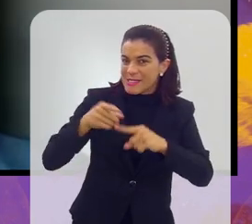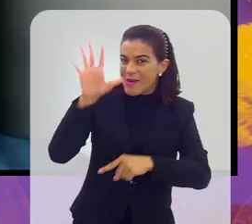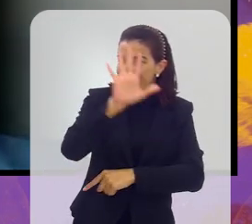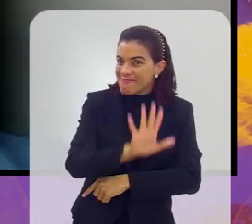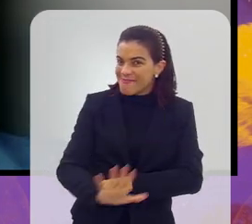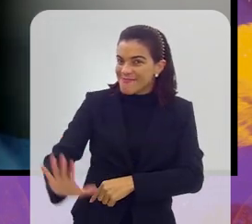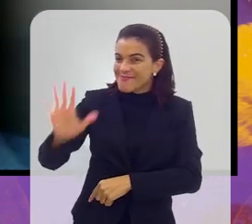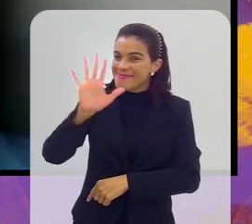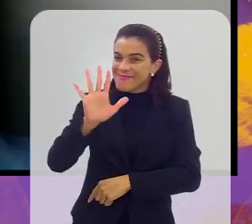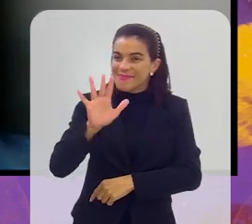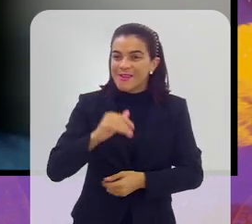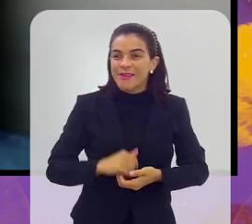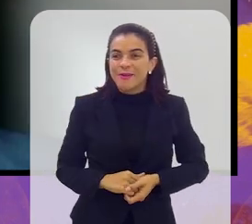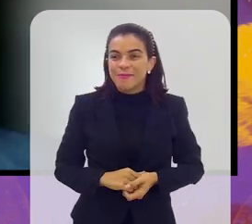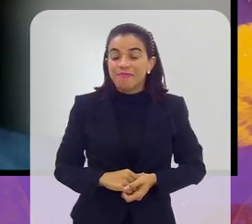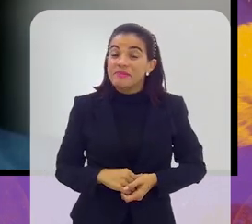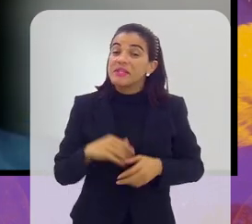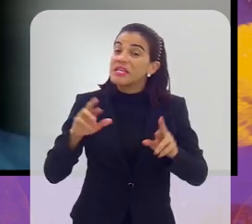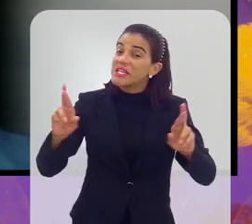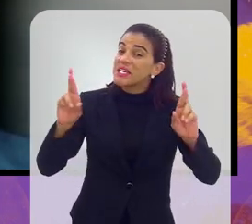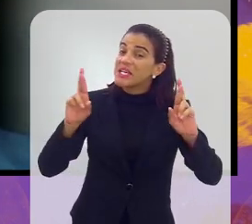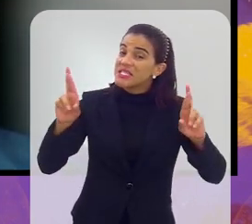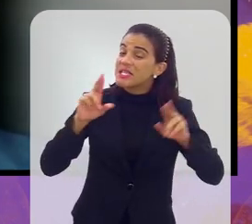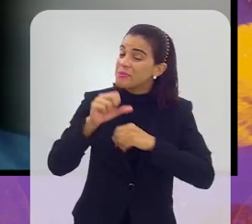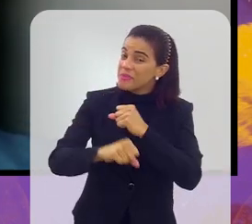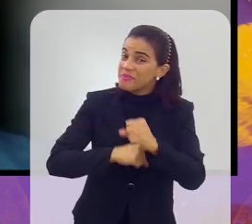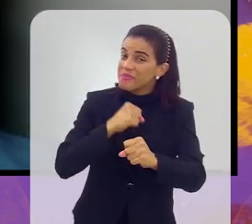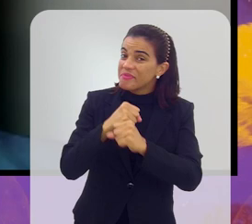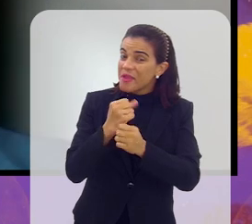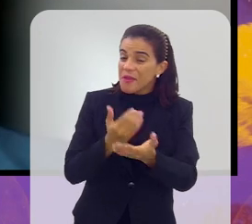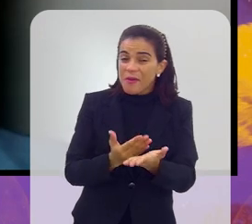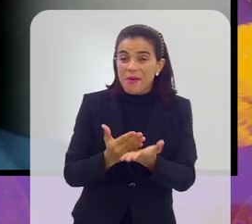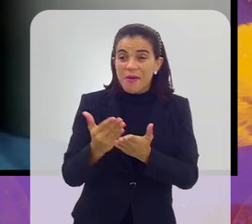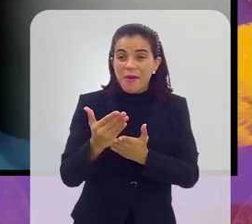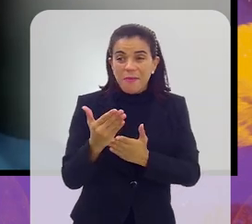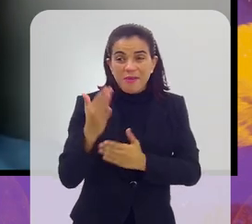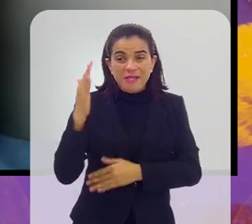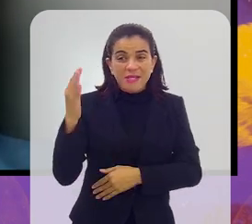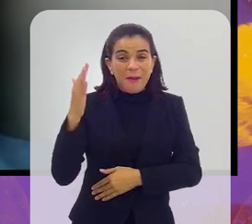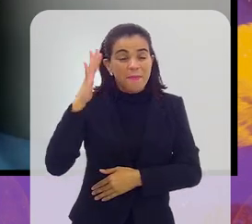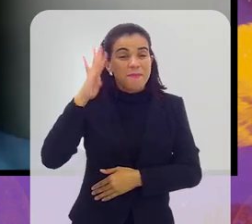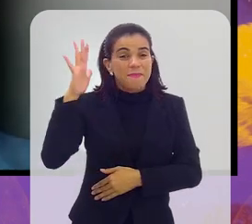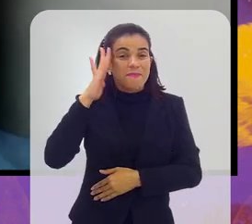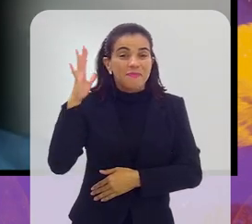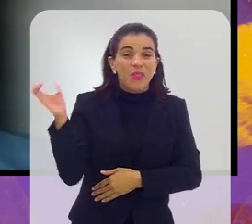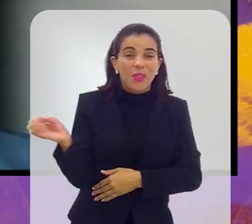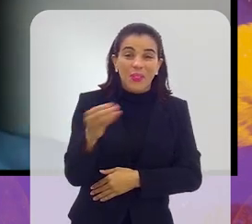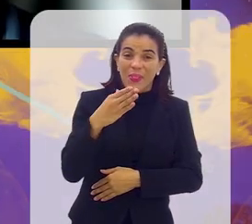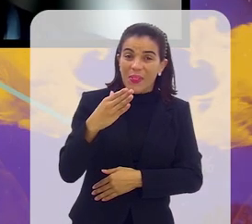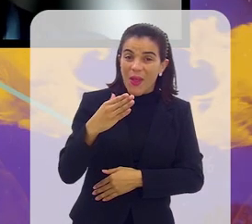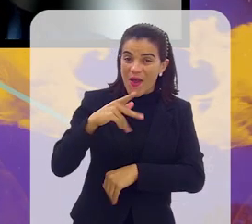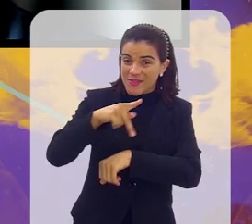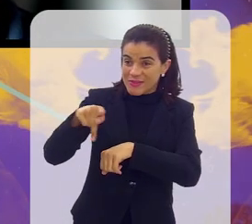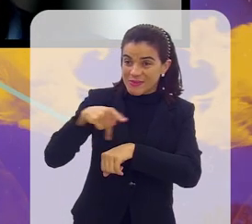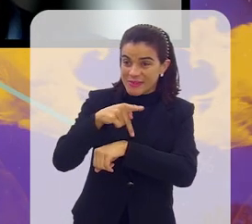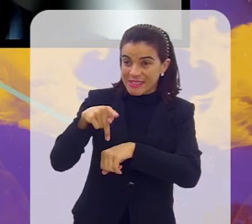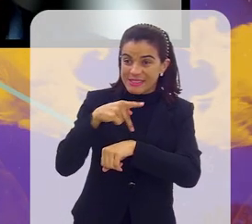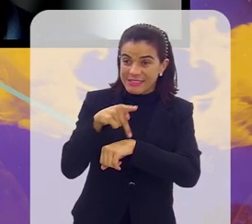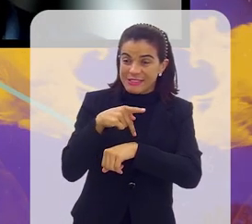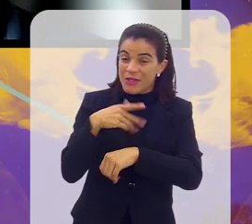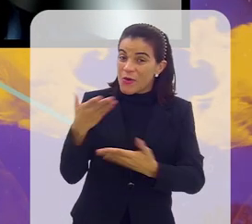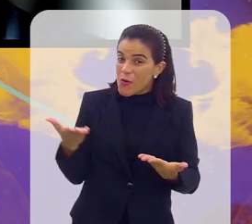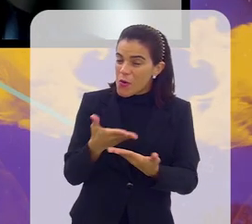fazendo. E quem sabe para o ano que vem a gente começar a alcançar novos países com a Taça das Favelas. Acho que hoje esse é um dos grandes